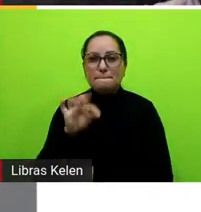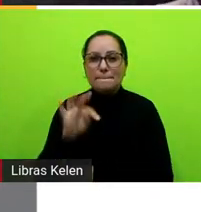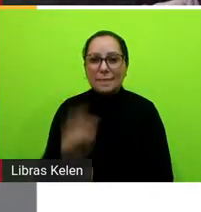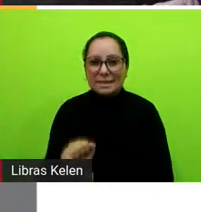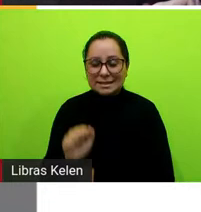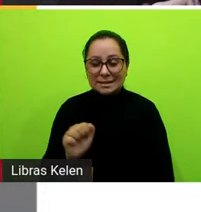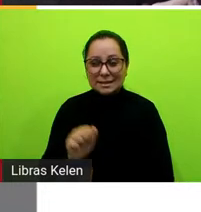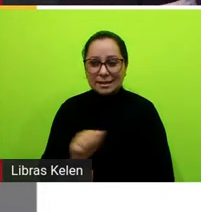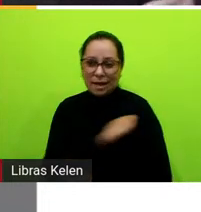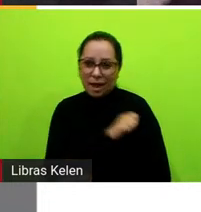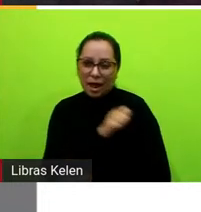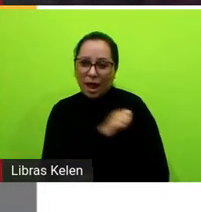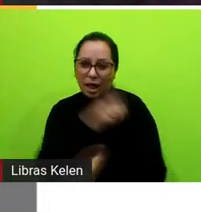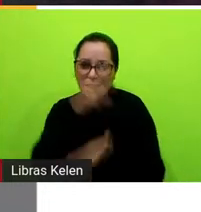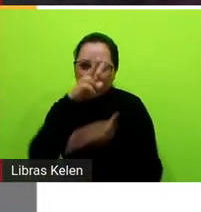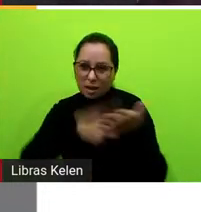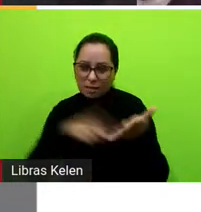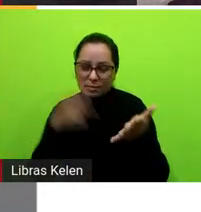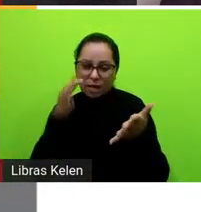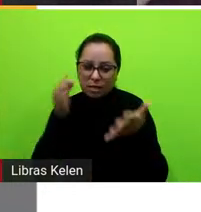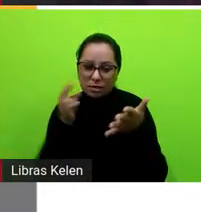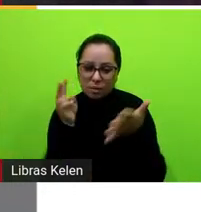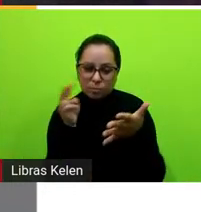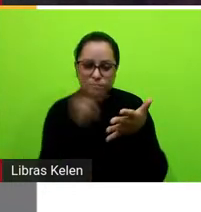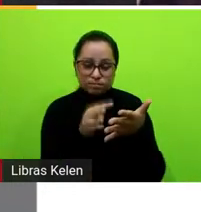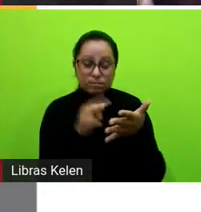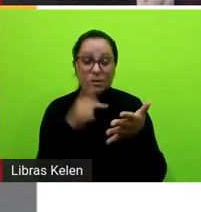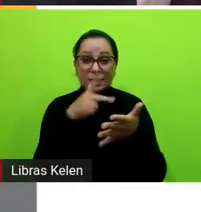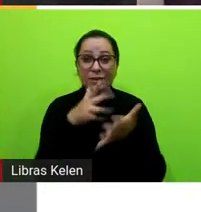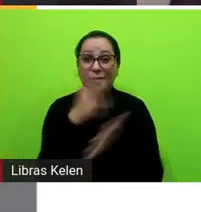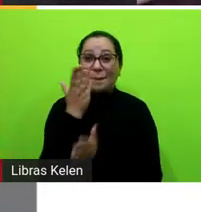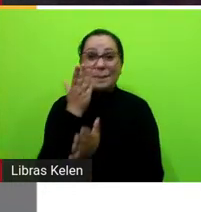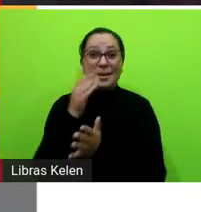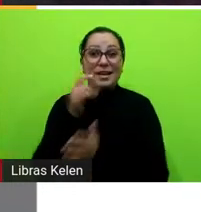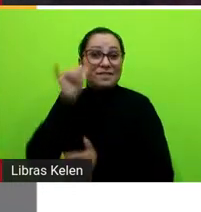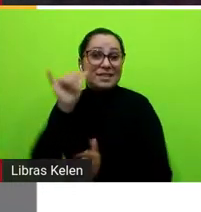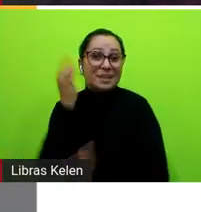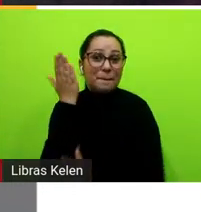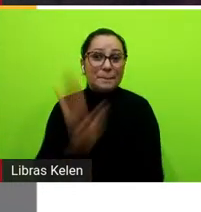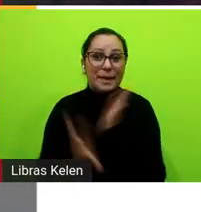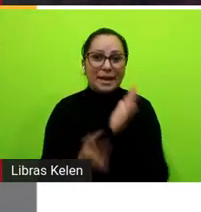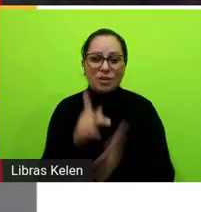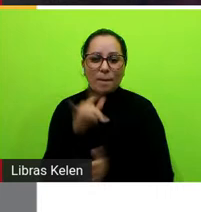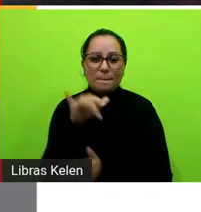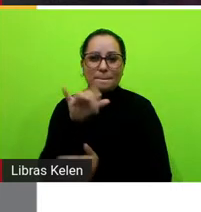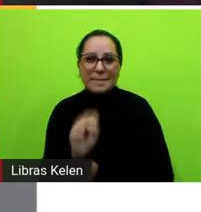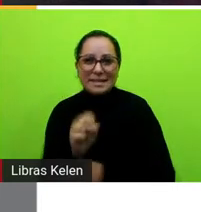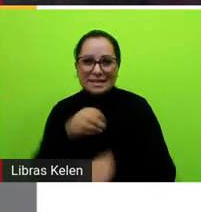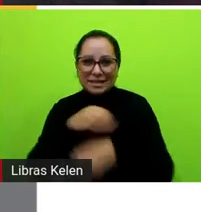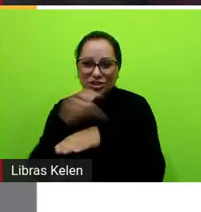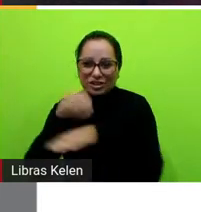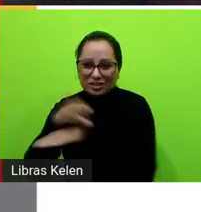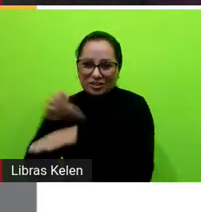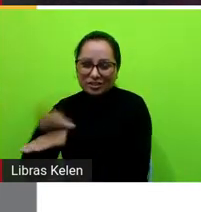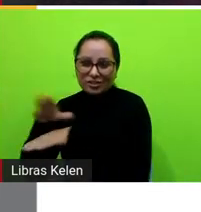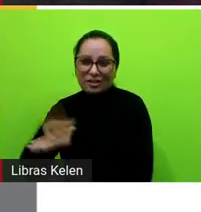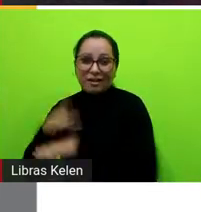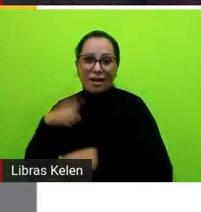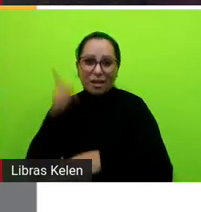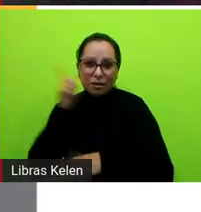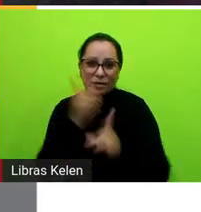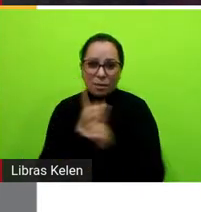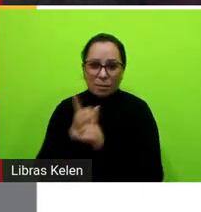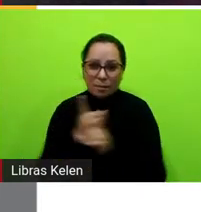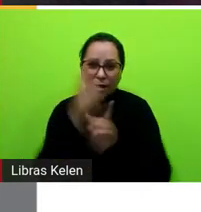atento a essa leitura para que as pistas não escapem ao seu olhar, para que ele consiga aí, à medida que o texto vai